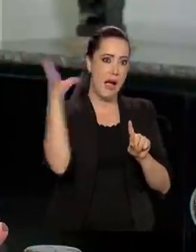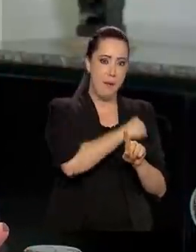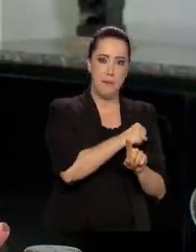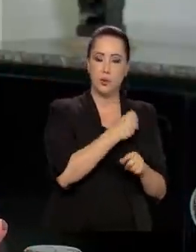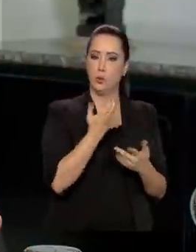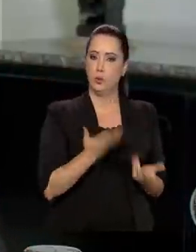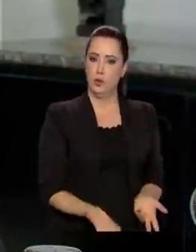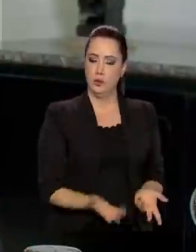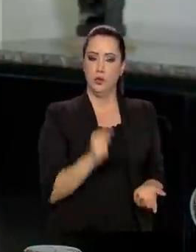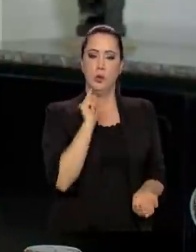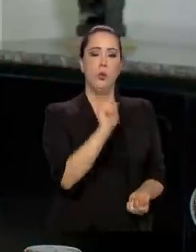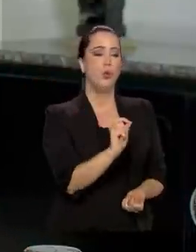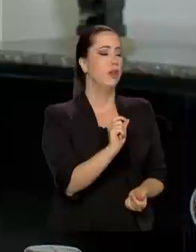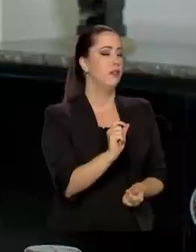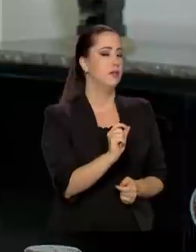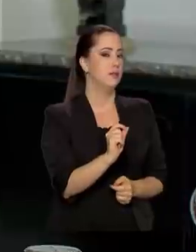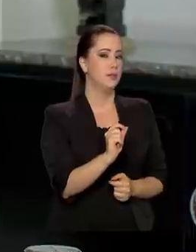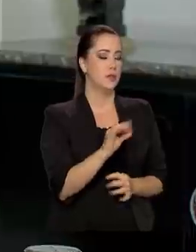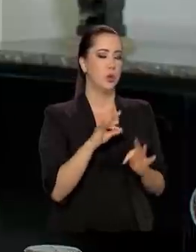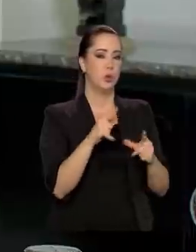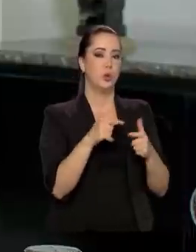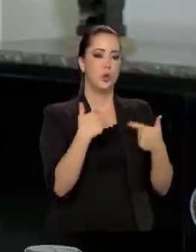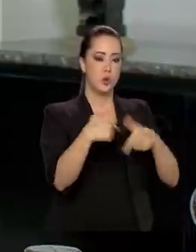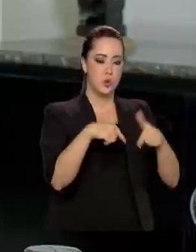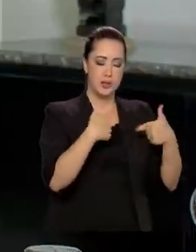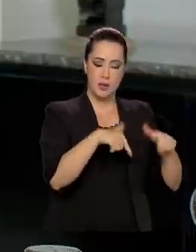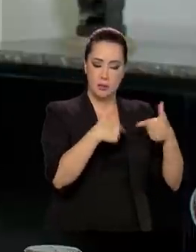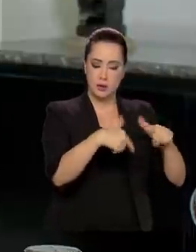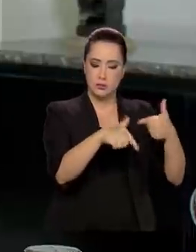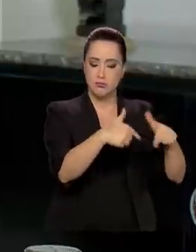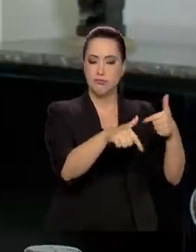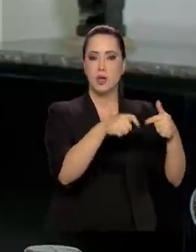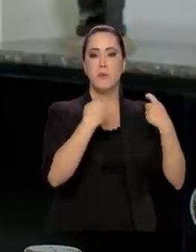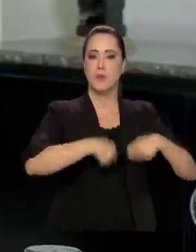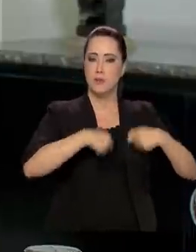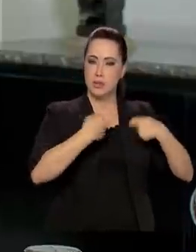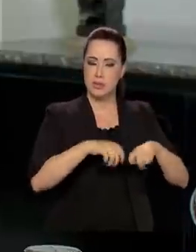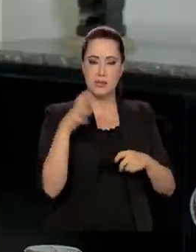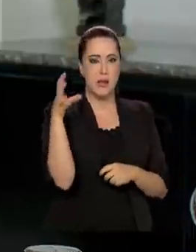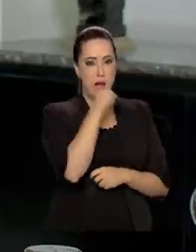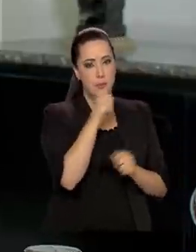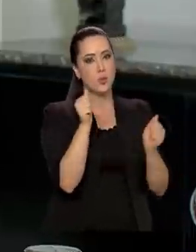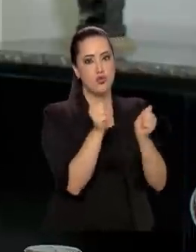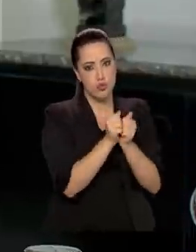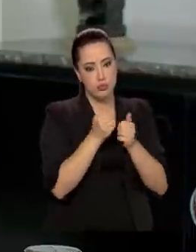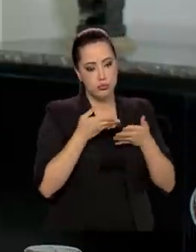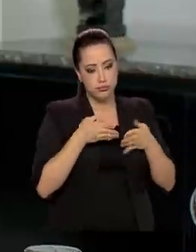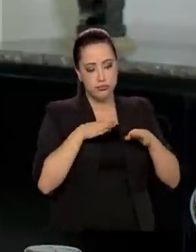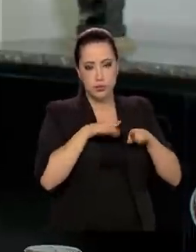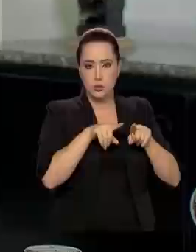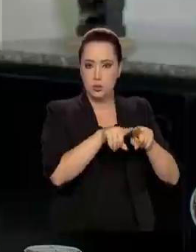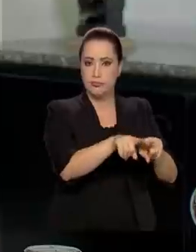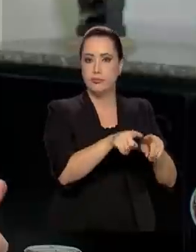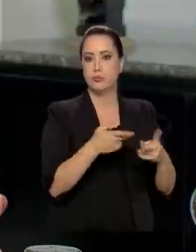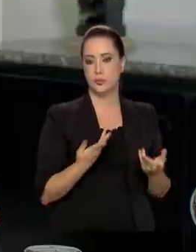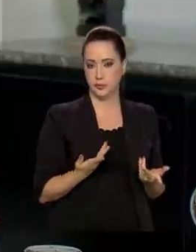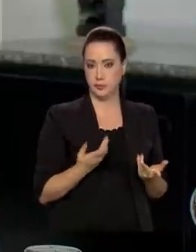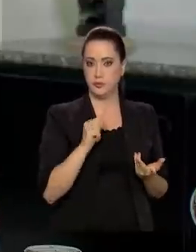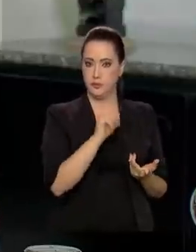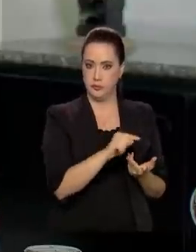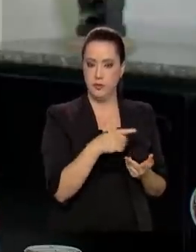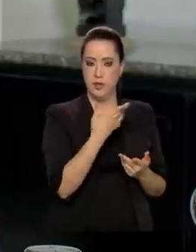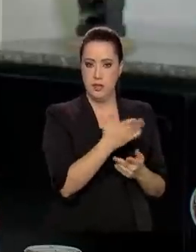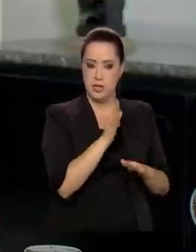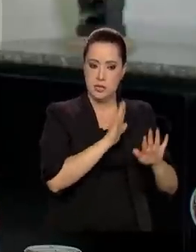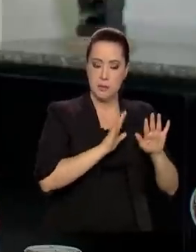faz com que todas as ações tenham que ser aceleradas. E esse é o